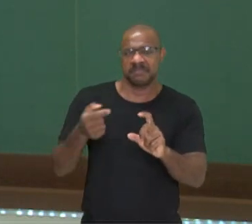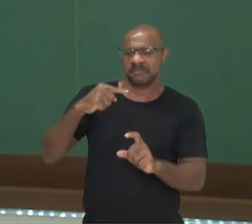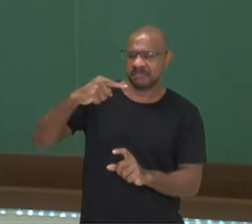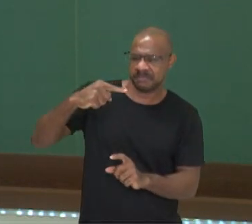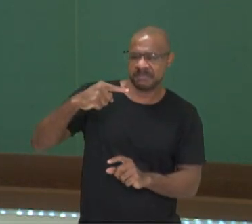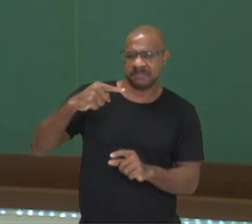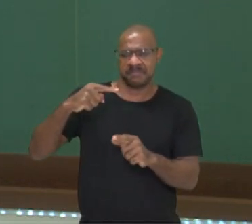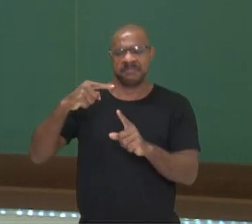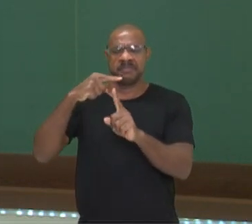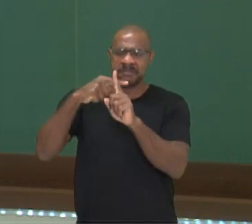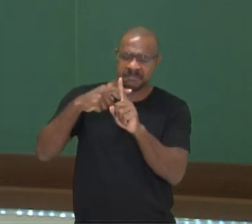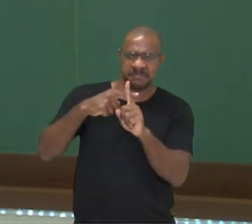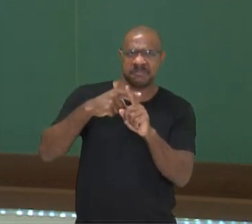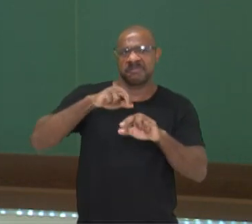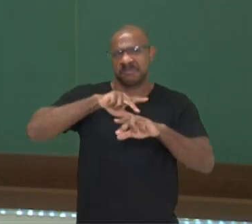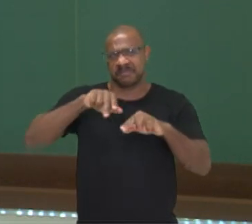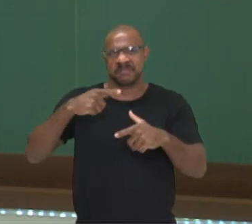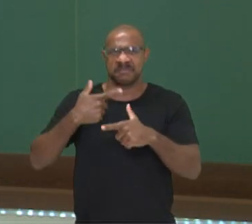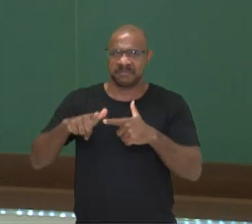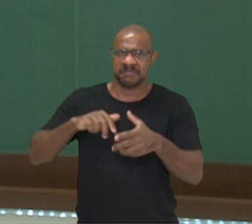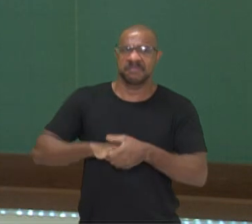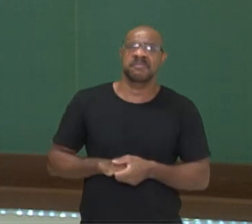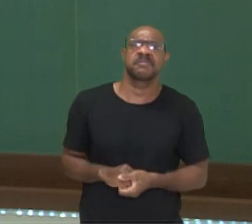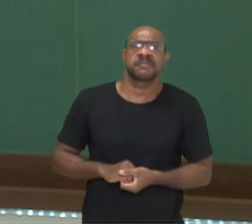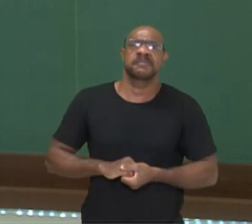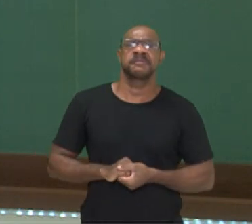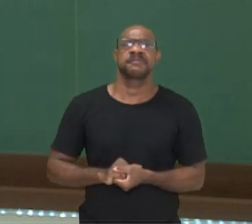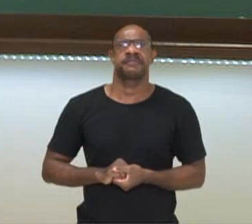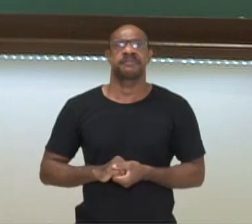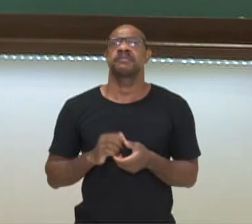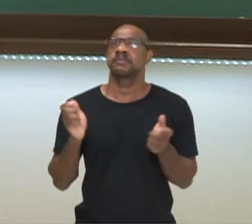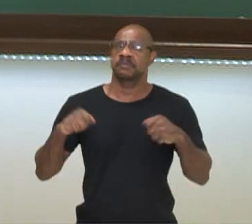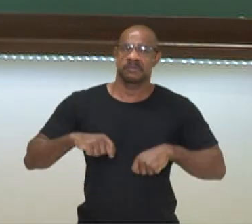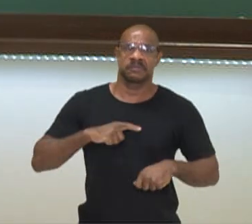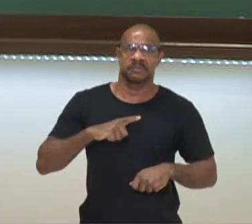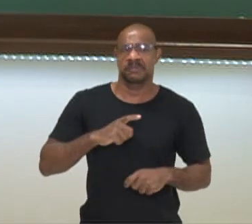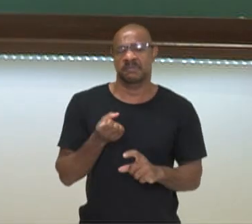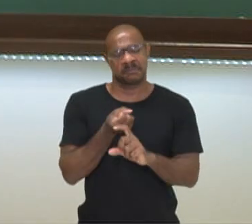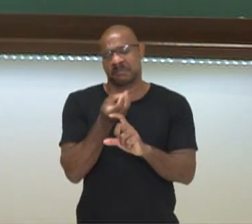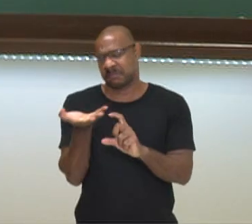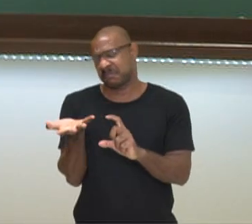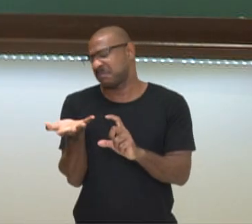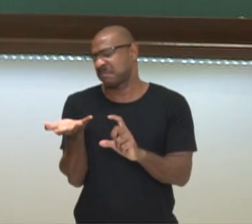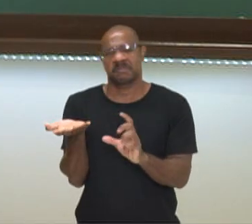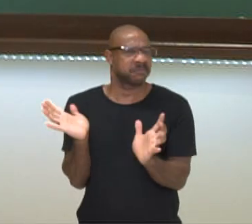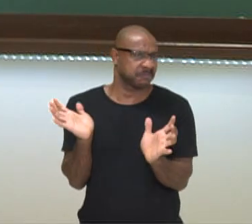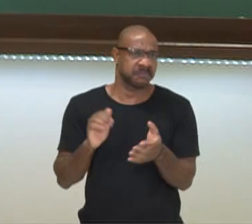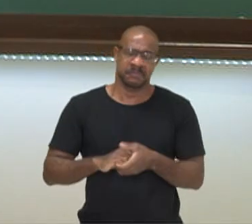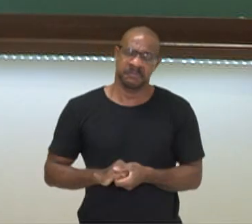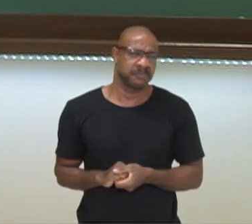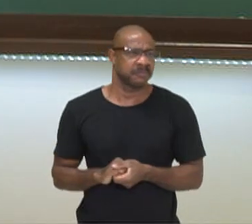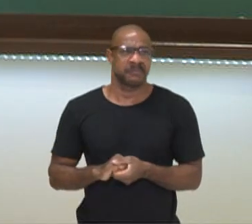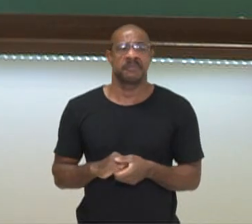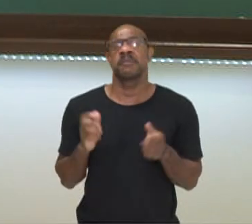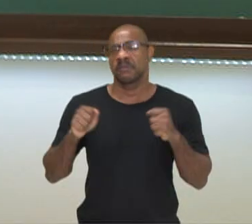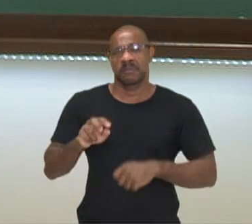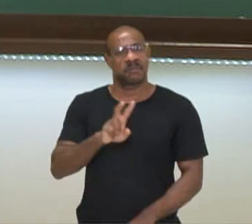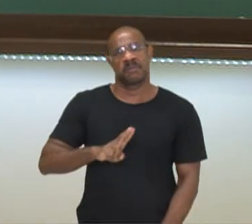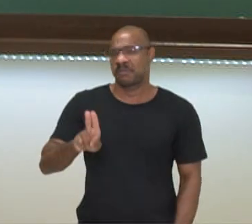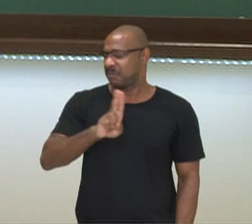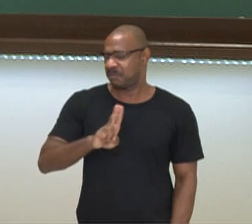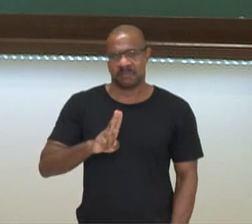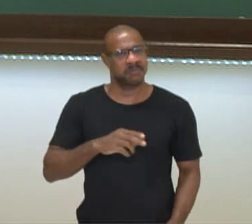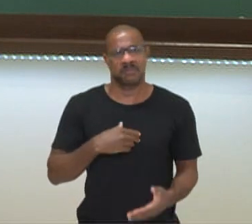daí podia ter multiplicação, podia ter uma subtração, podia ter uma potenciação, não é? A gente pode usar